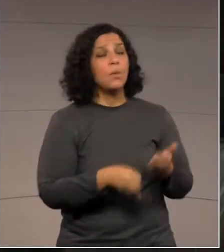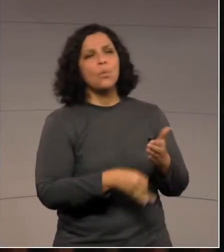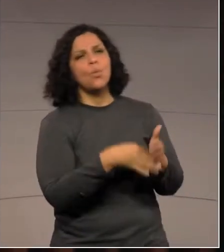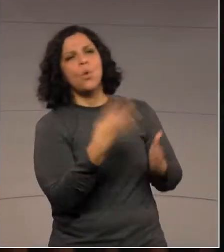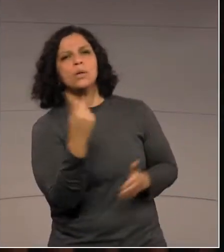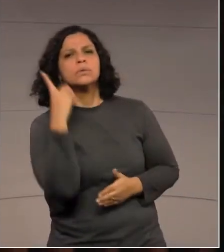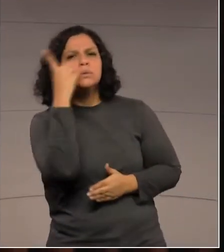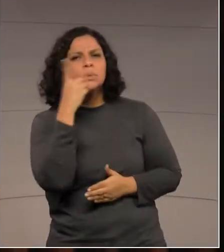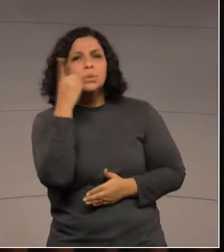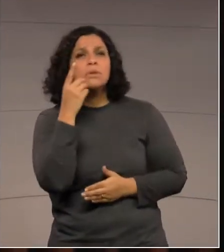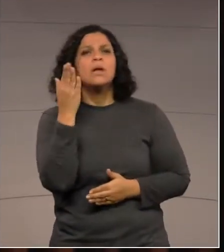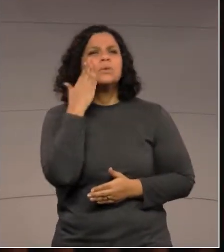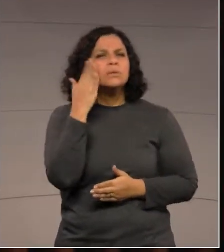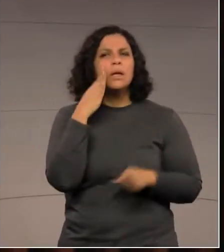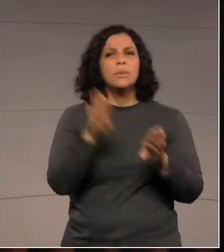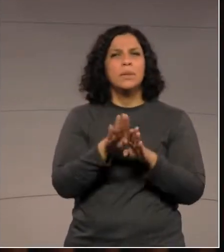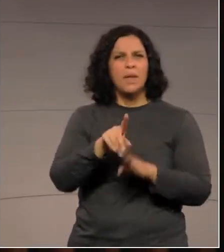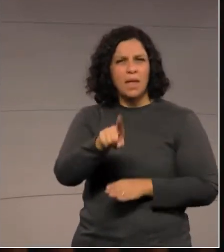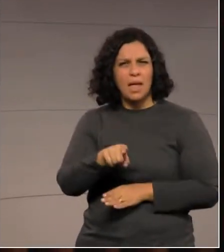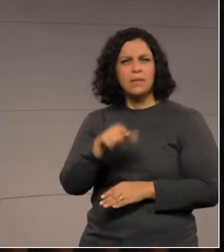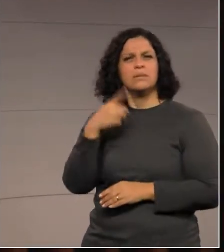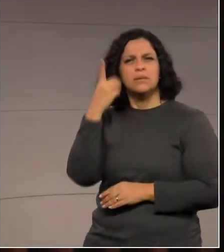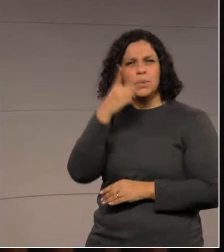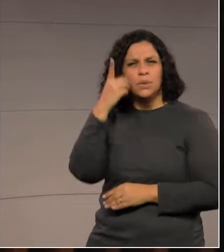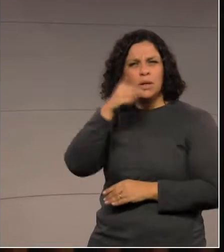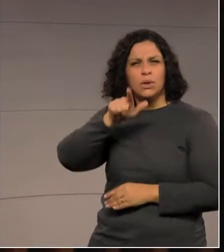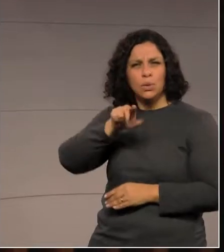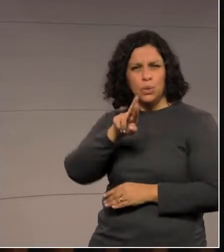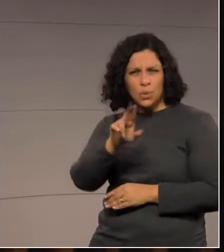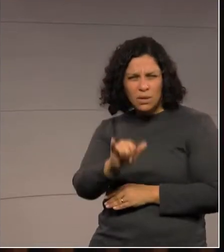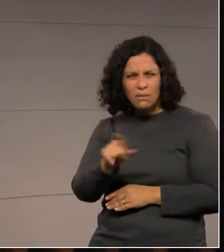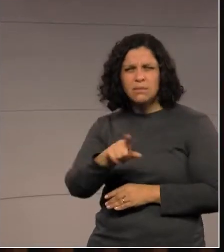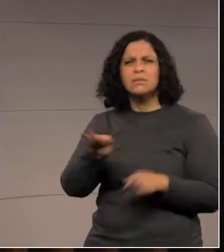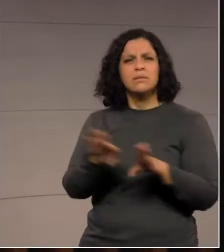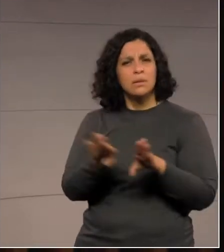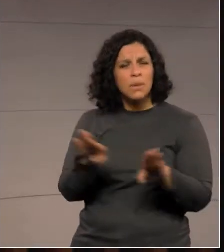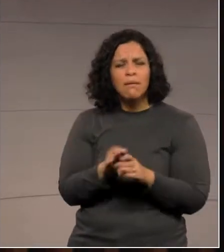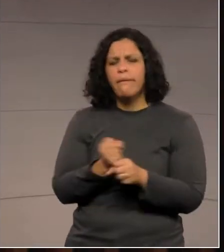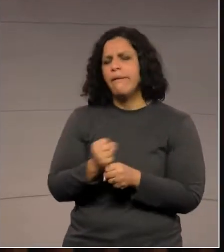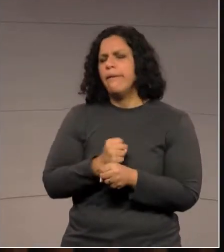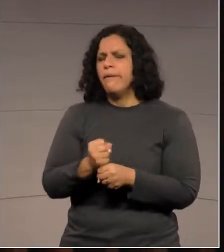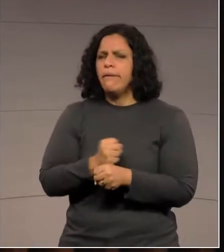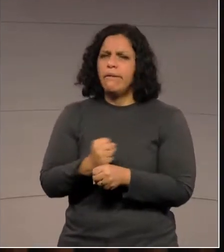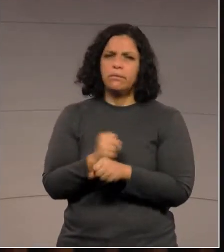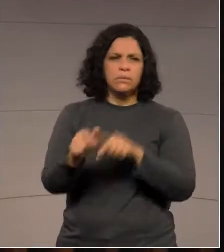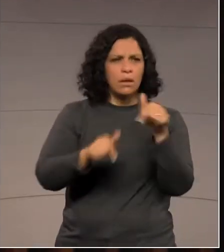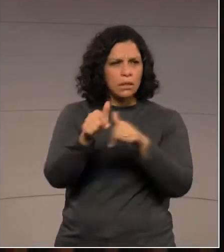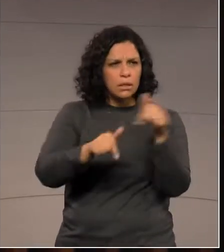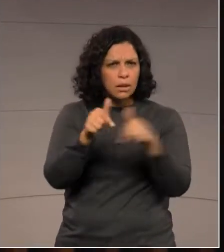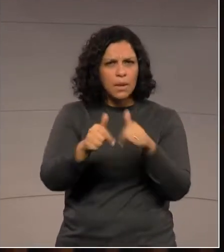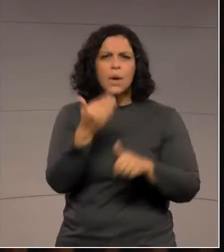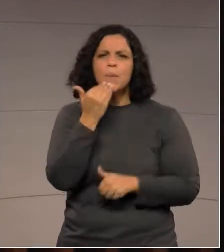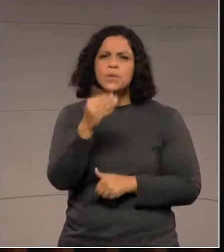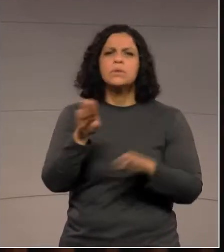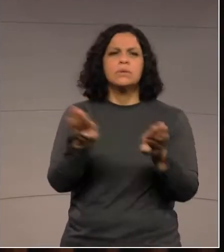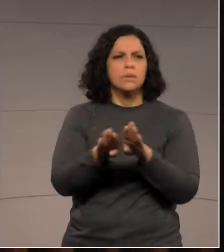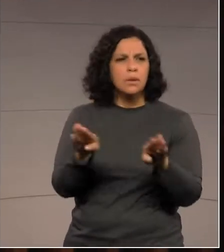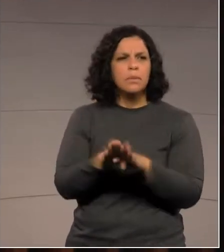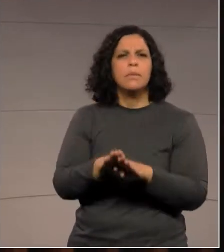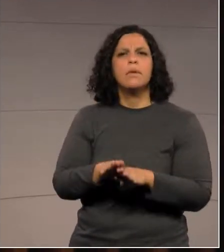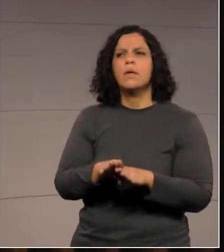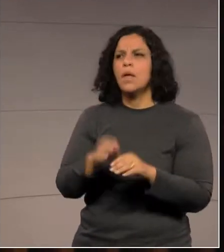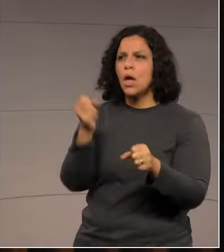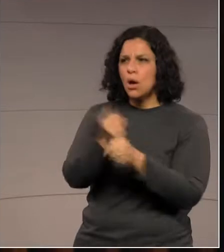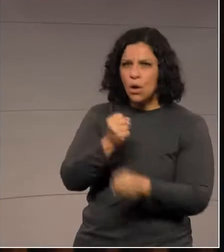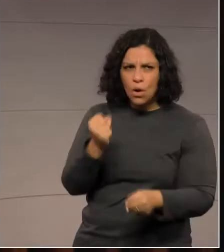que passaram por aqui, o ex-deputado Luiz Acorce, por muitos anos, fez trabalhos no sentido de pedir também a